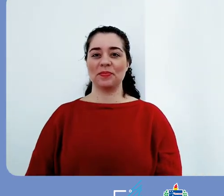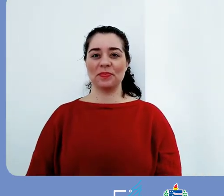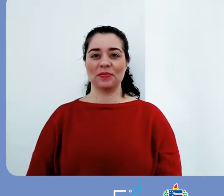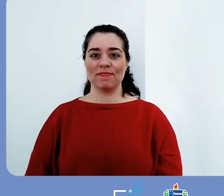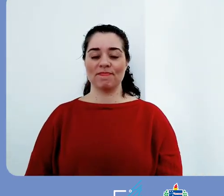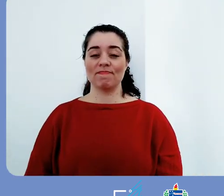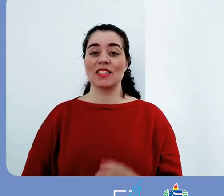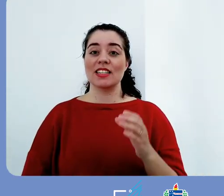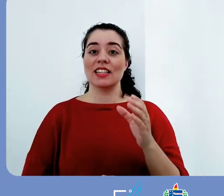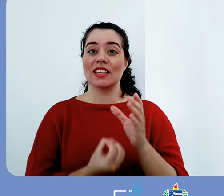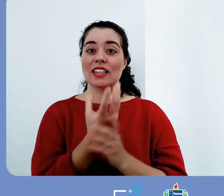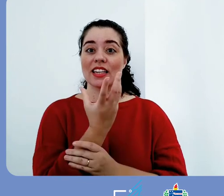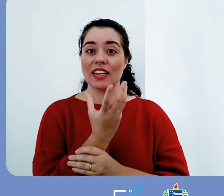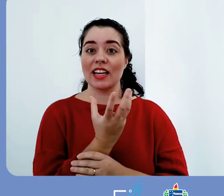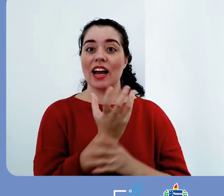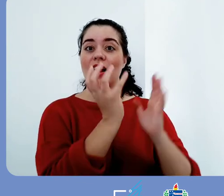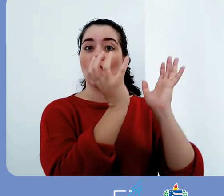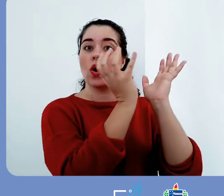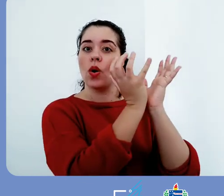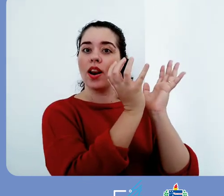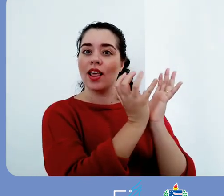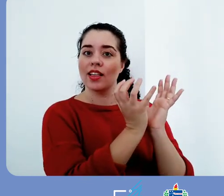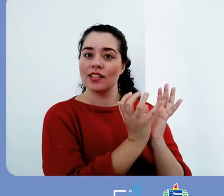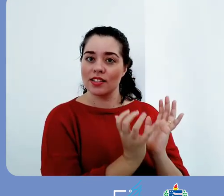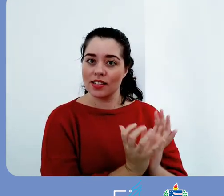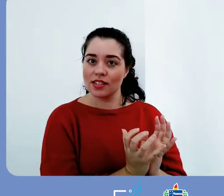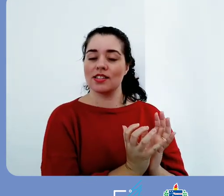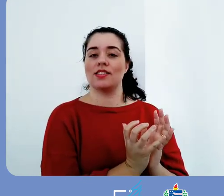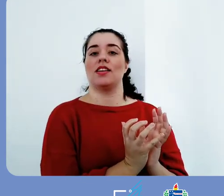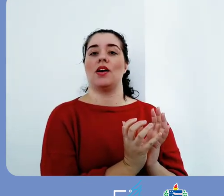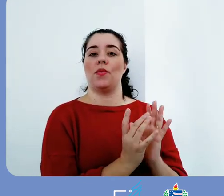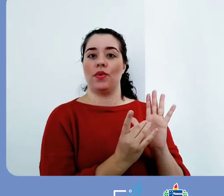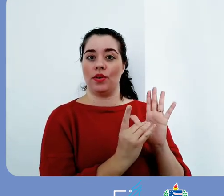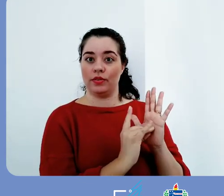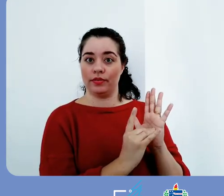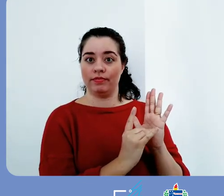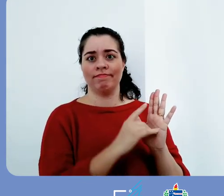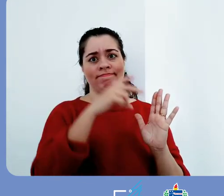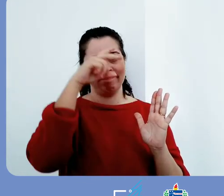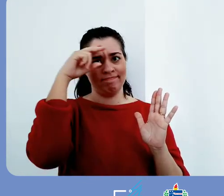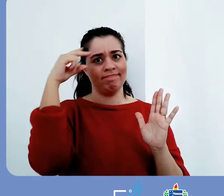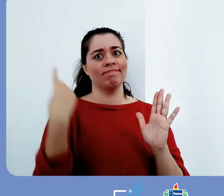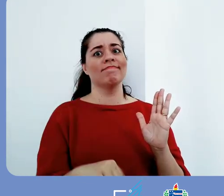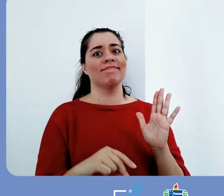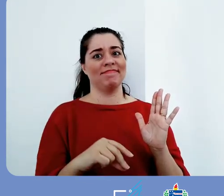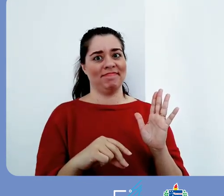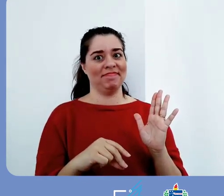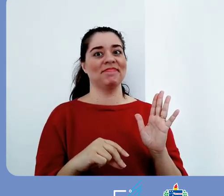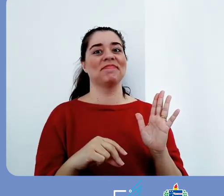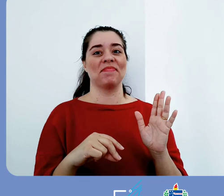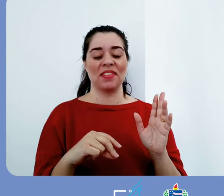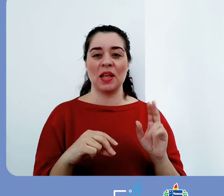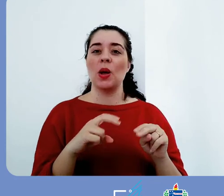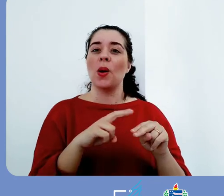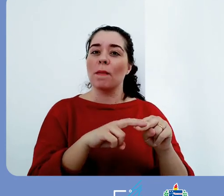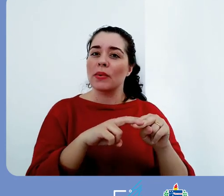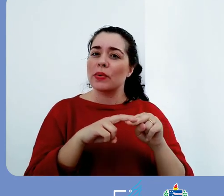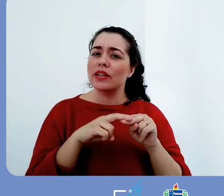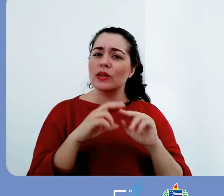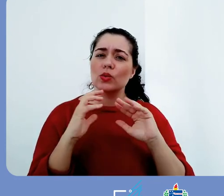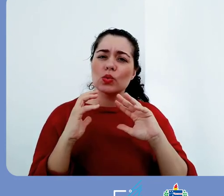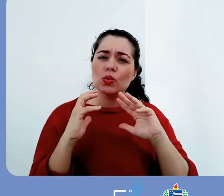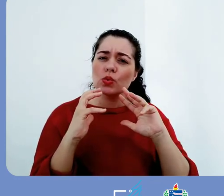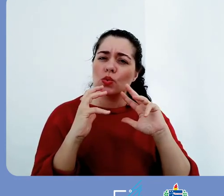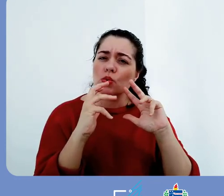devem ter metadados, autor, orientandos, palavras-chave, editor, ano de publicação,